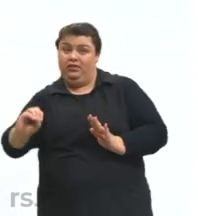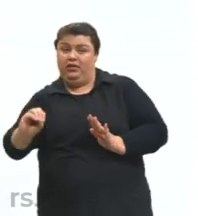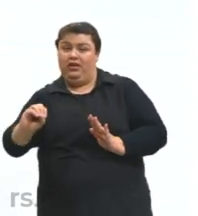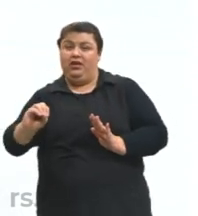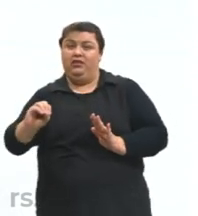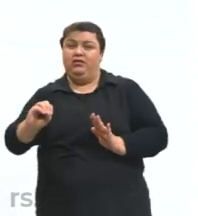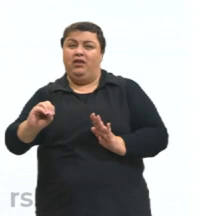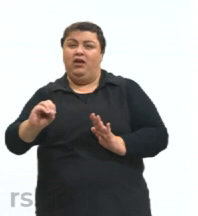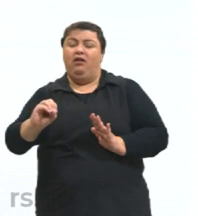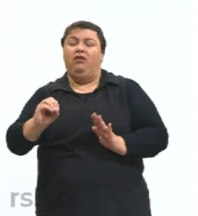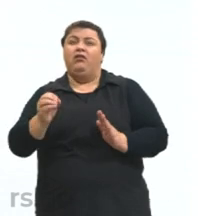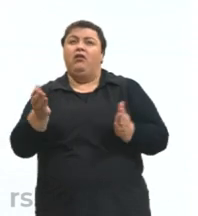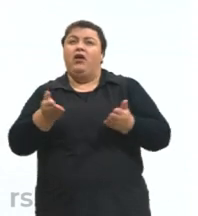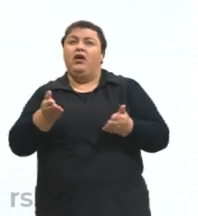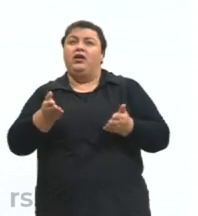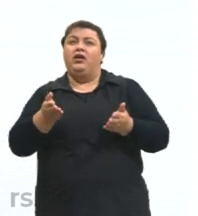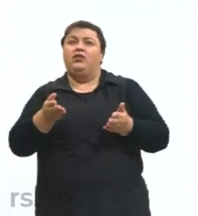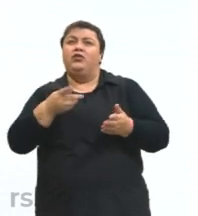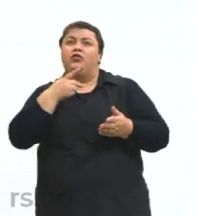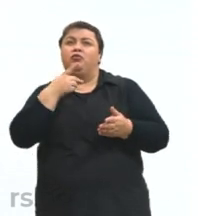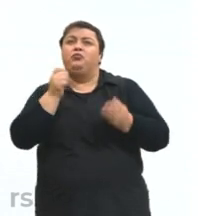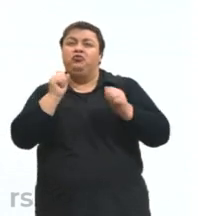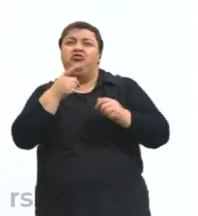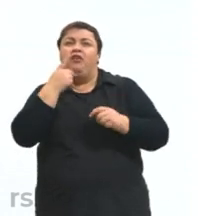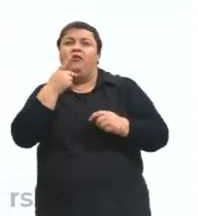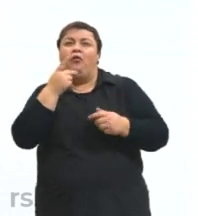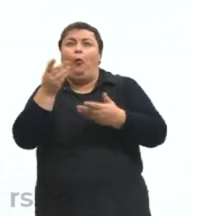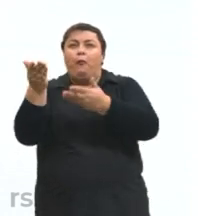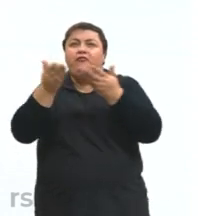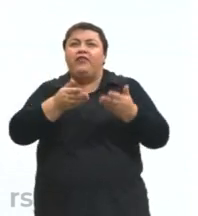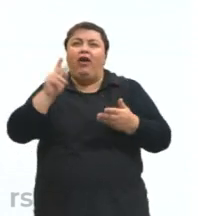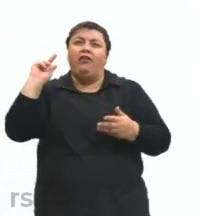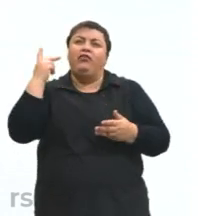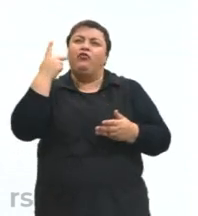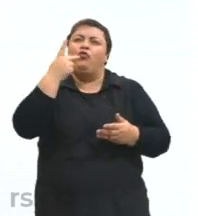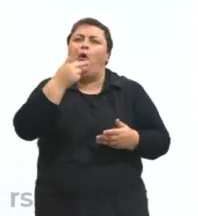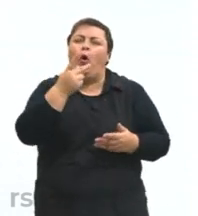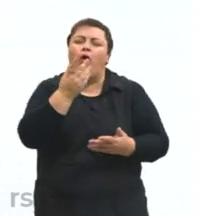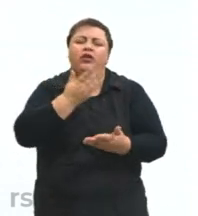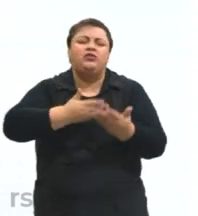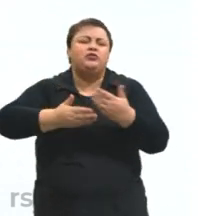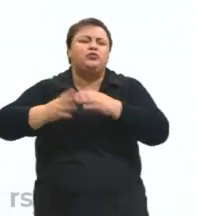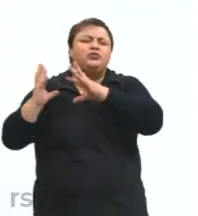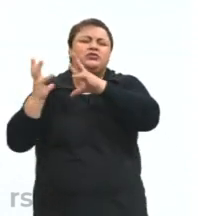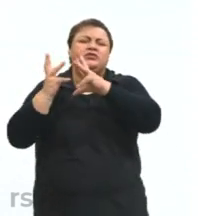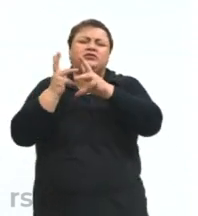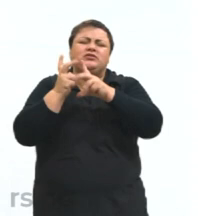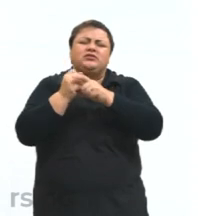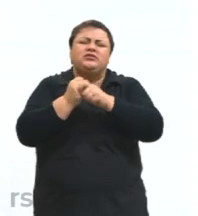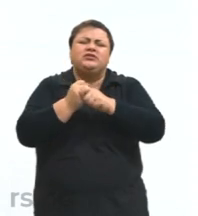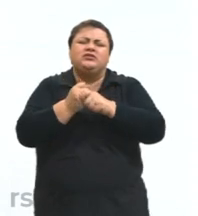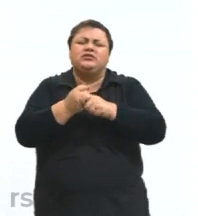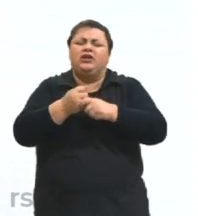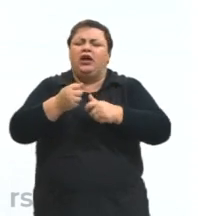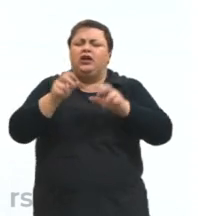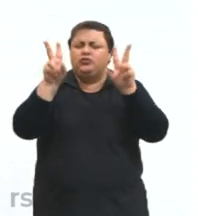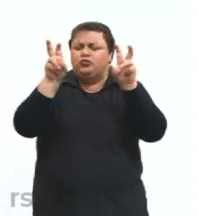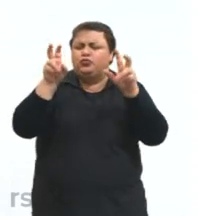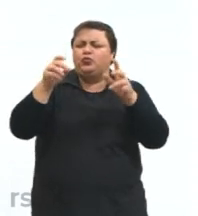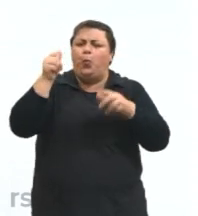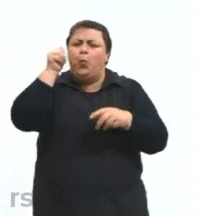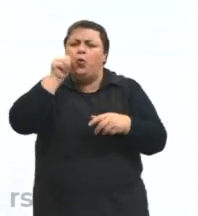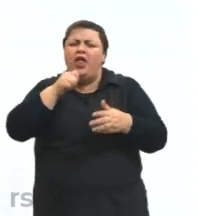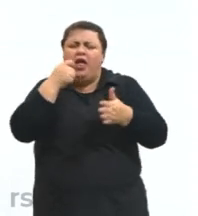aqui a gente podia trazer história para falar sobre todas as questões das lutas das mulheres ao longo do tempo e como muita coisa